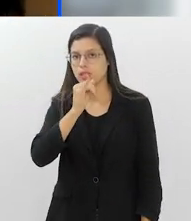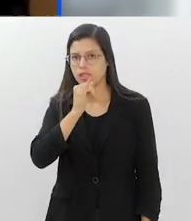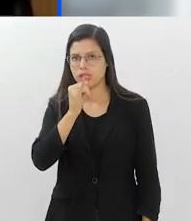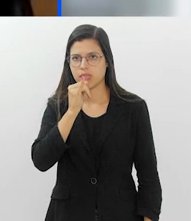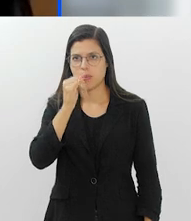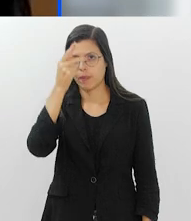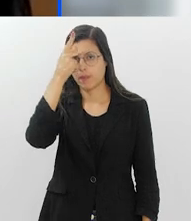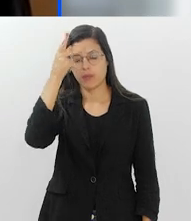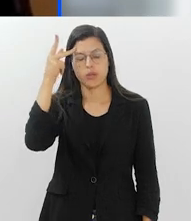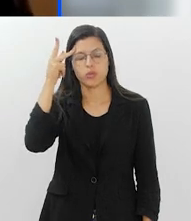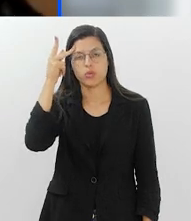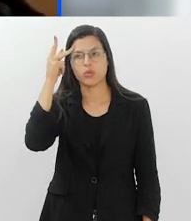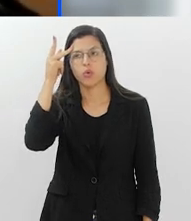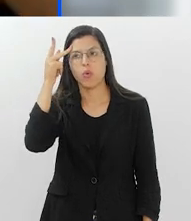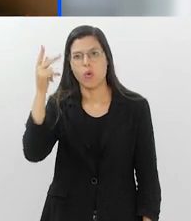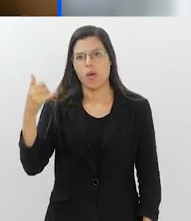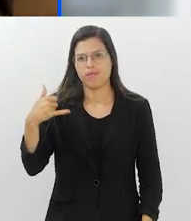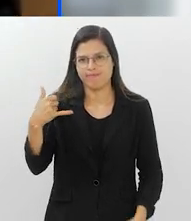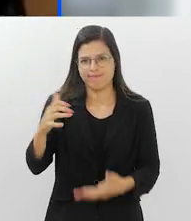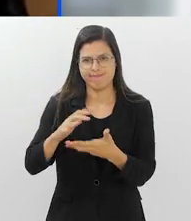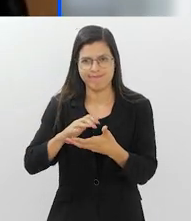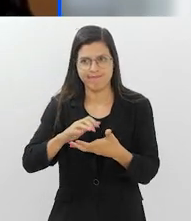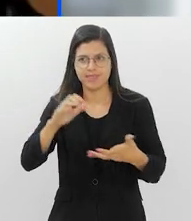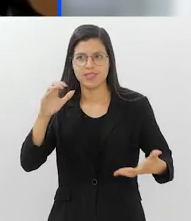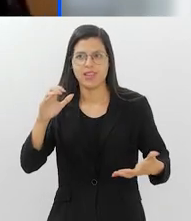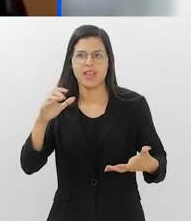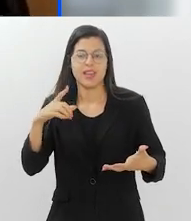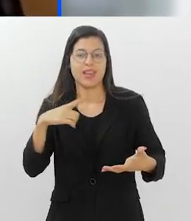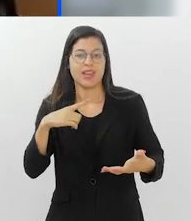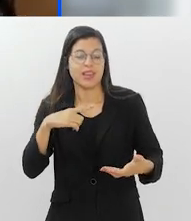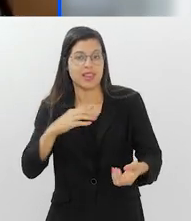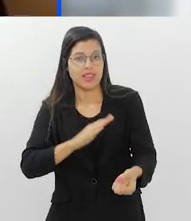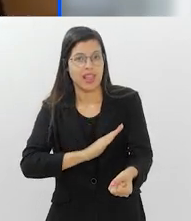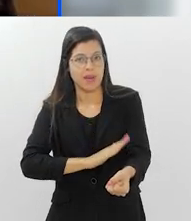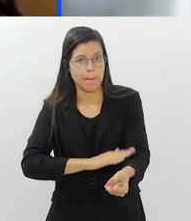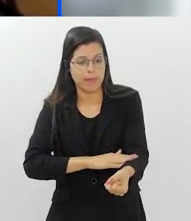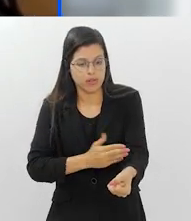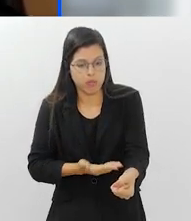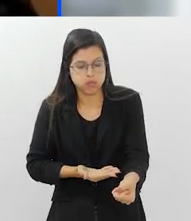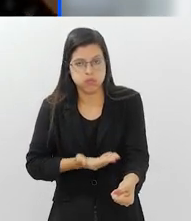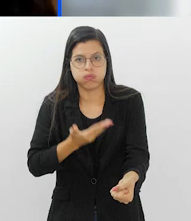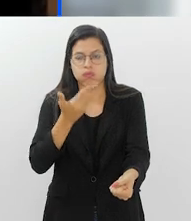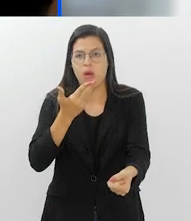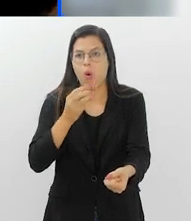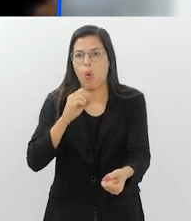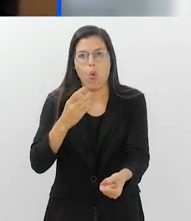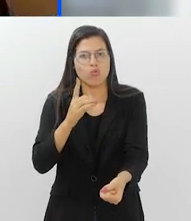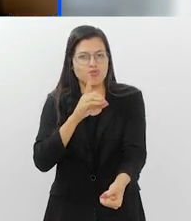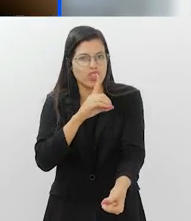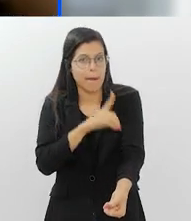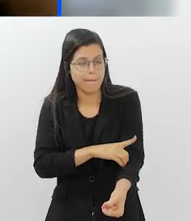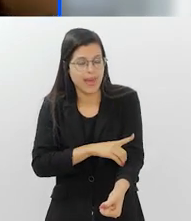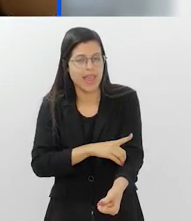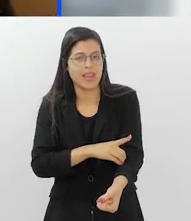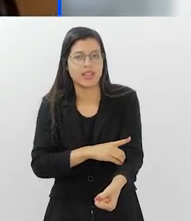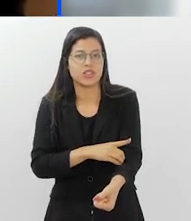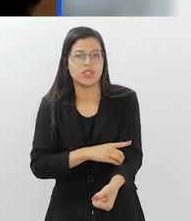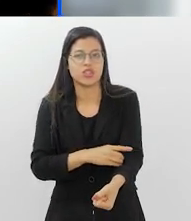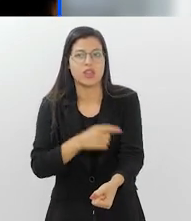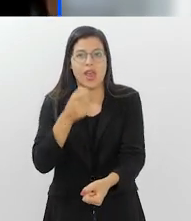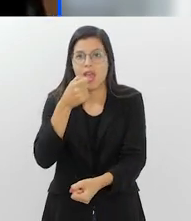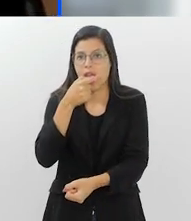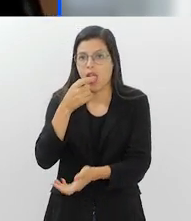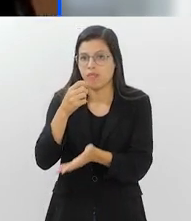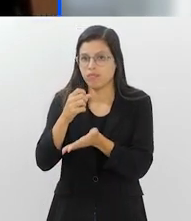exemplo, pessoas idosas que são hipertensas, que possuem diabetes, elas acabam